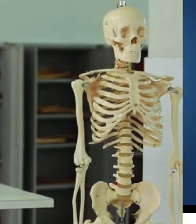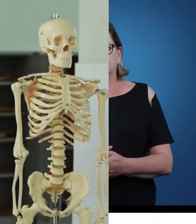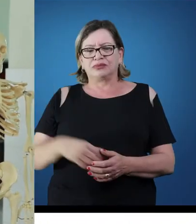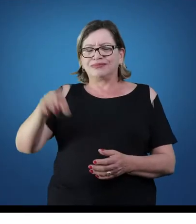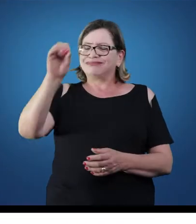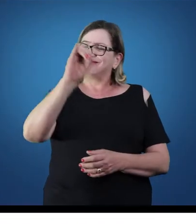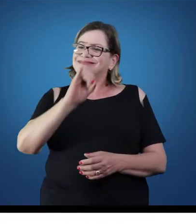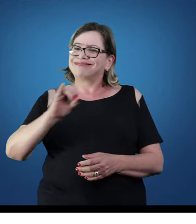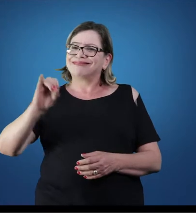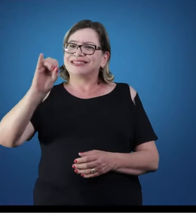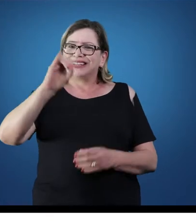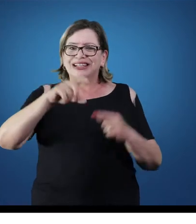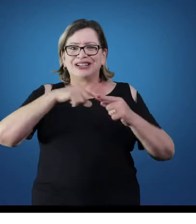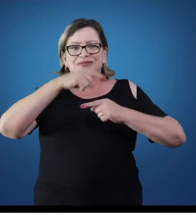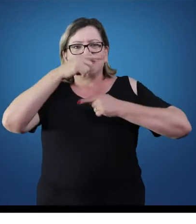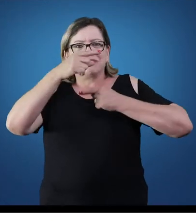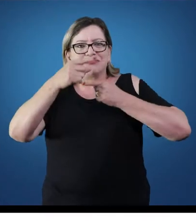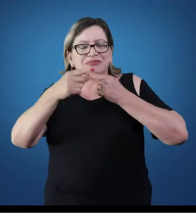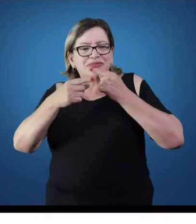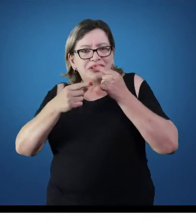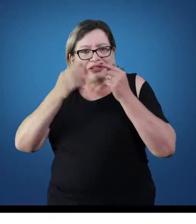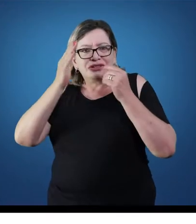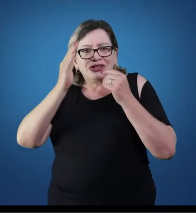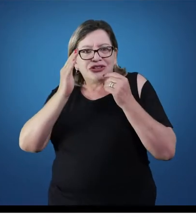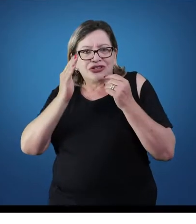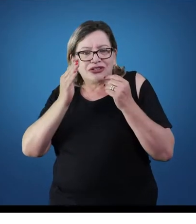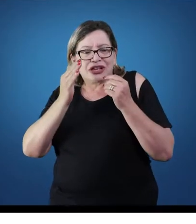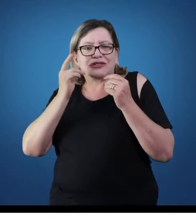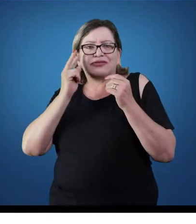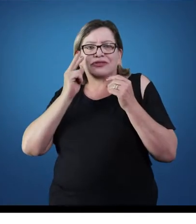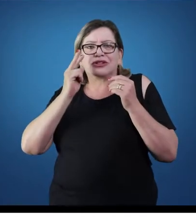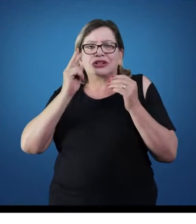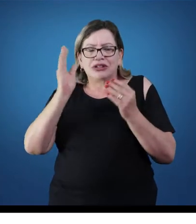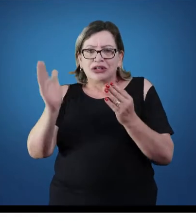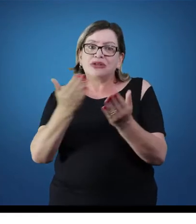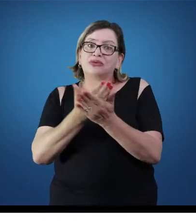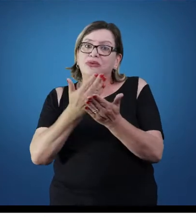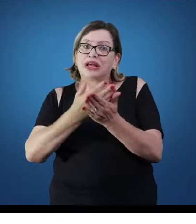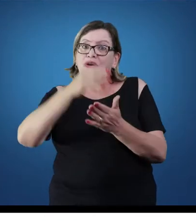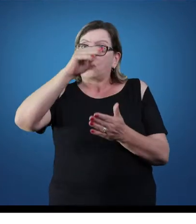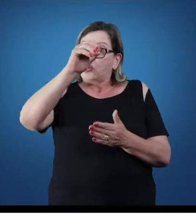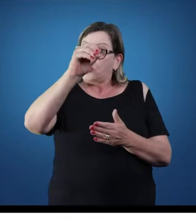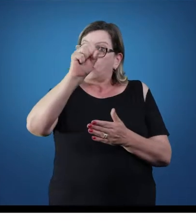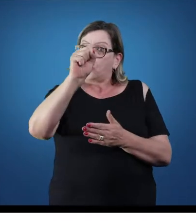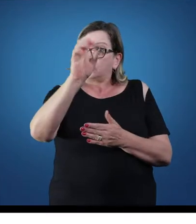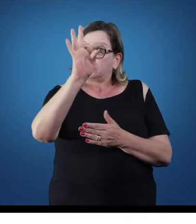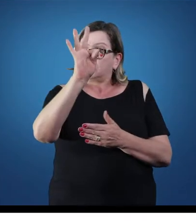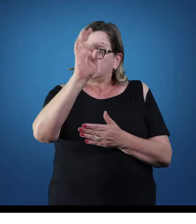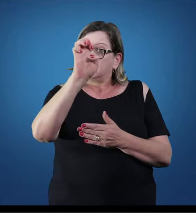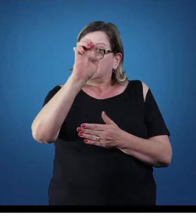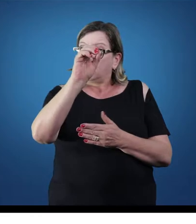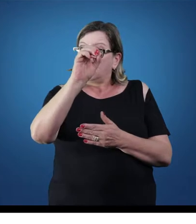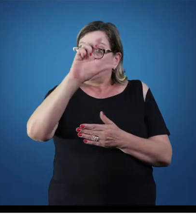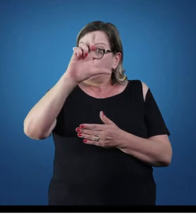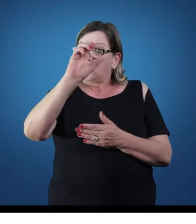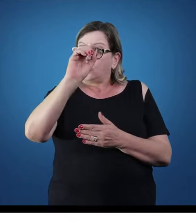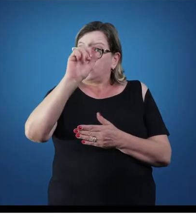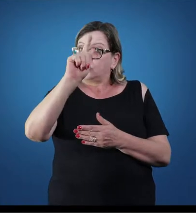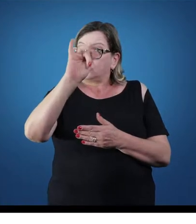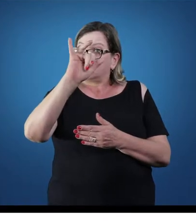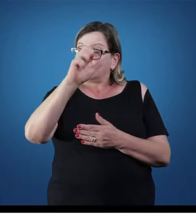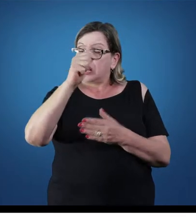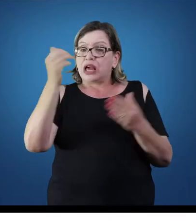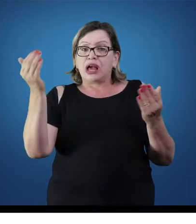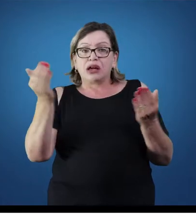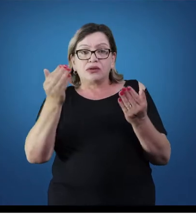Olá alunos, após vocês passarem então principalmente pelo conteúdo de osteologia, ossos, agora nós vamos nos deparar com um conteúdo